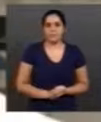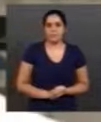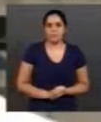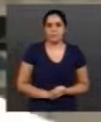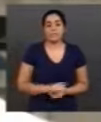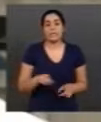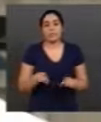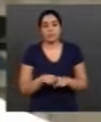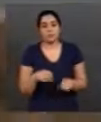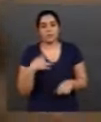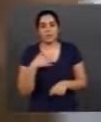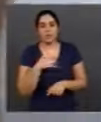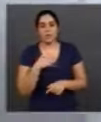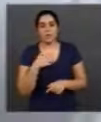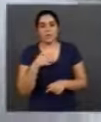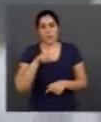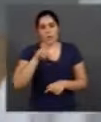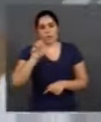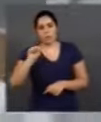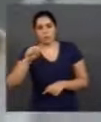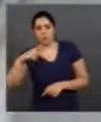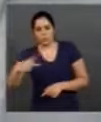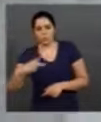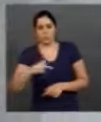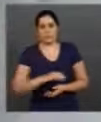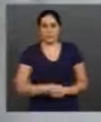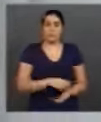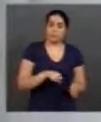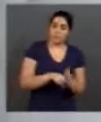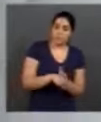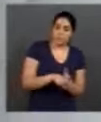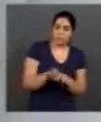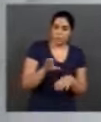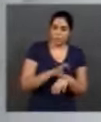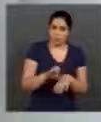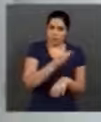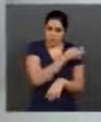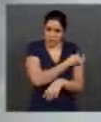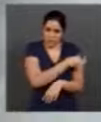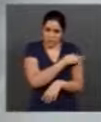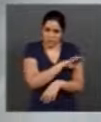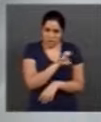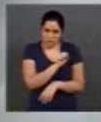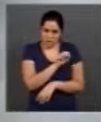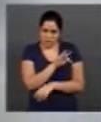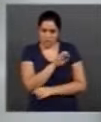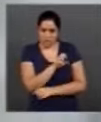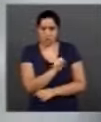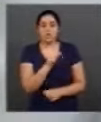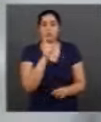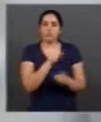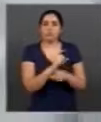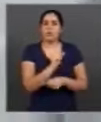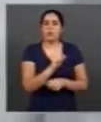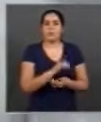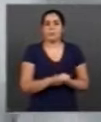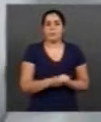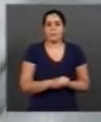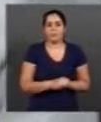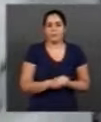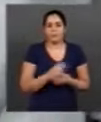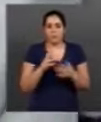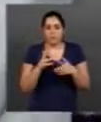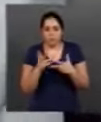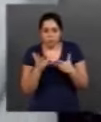Universidade de São Paulo. Os pesquisadores do curso técnico em saúde bucal da Estes descobriram que a quantidade de flúor na